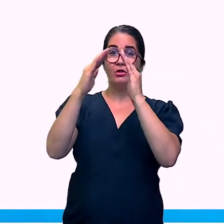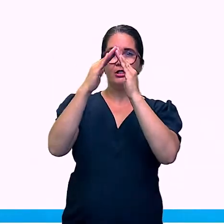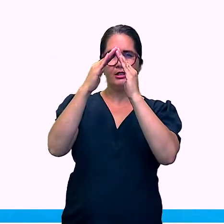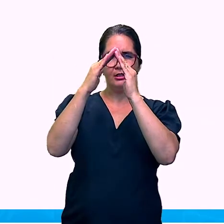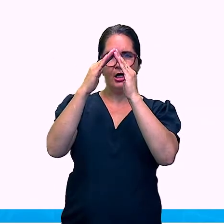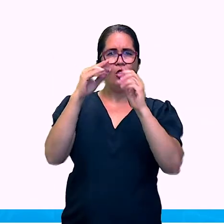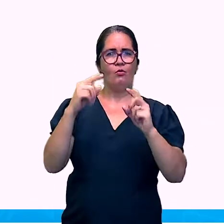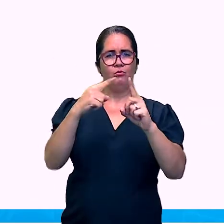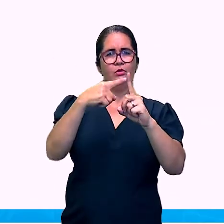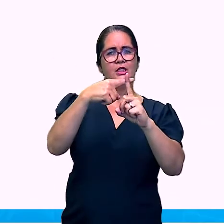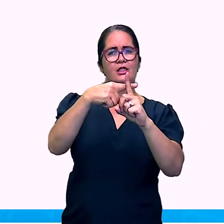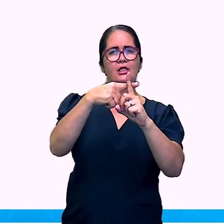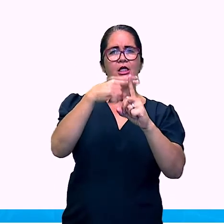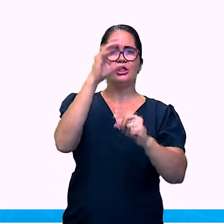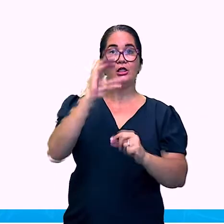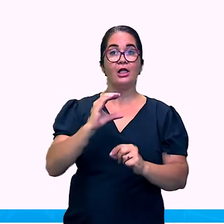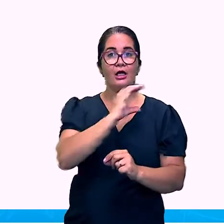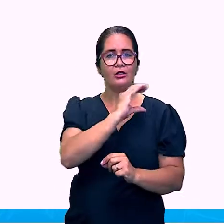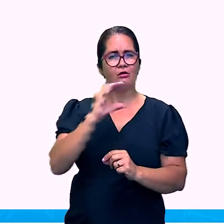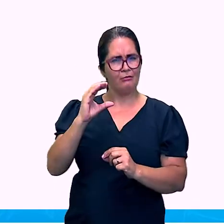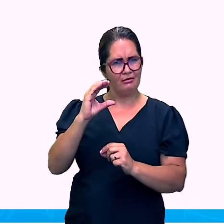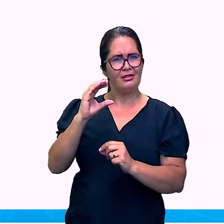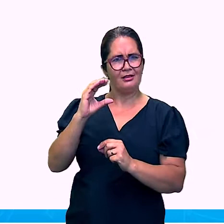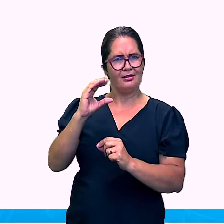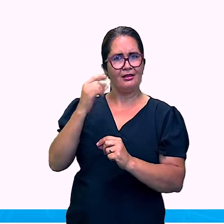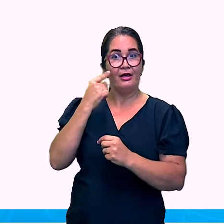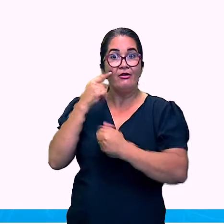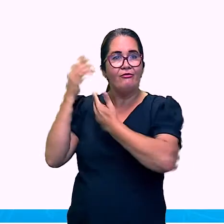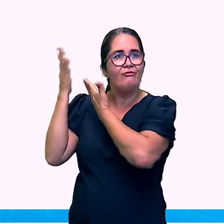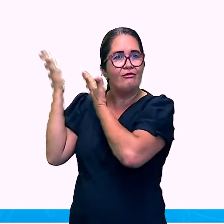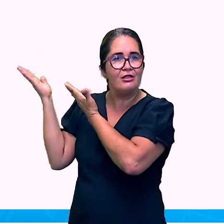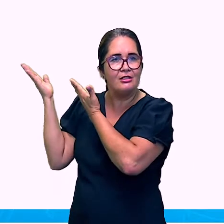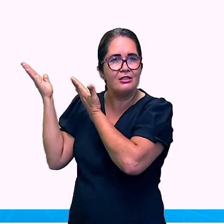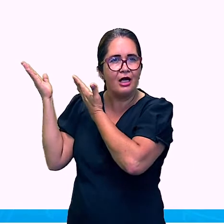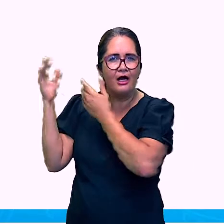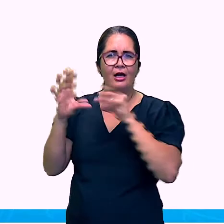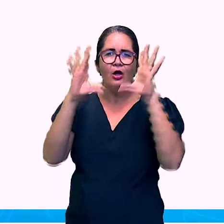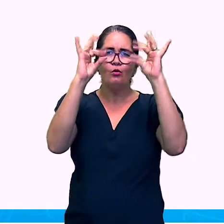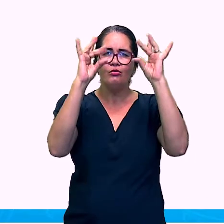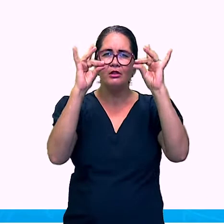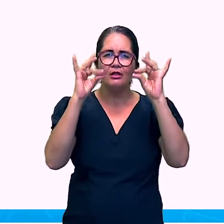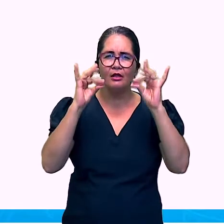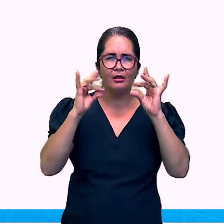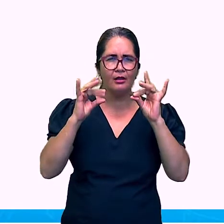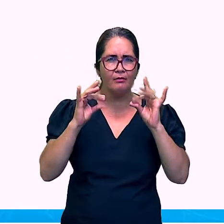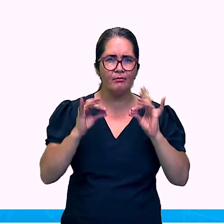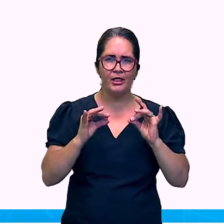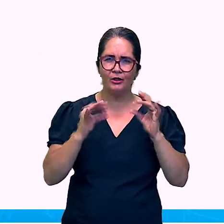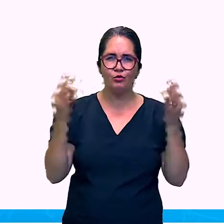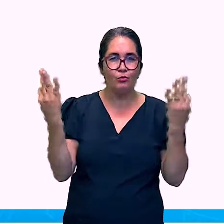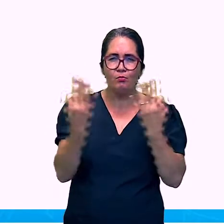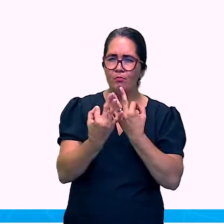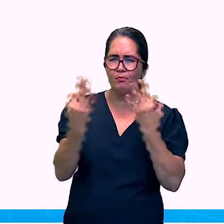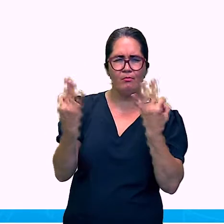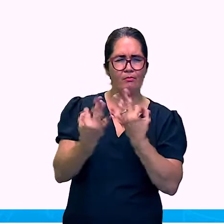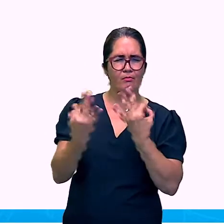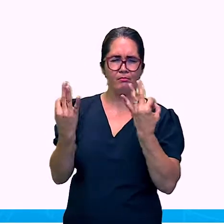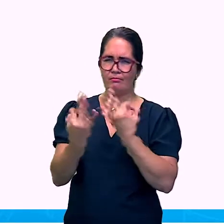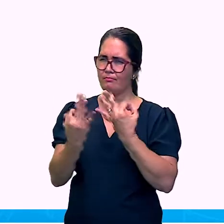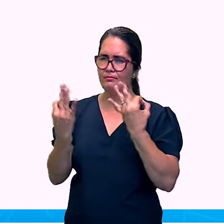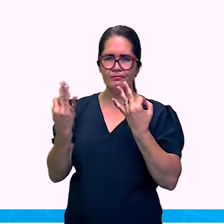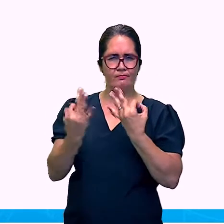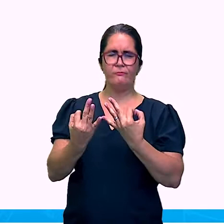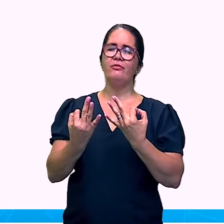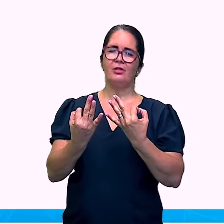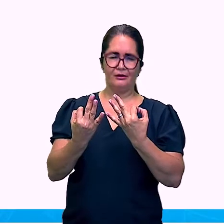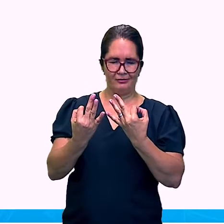extensos ar frescos. Lindo, por sinal. E muito detalhado e